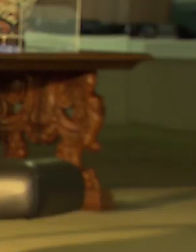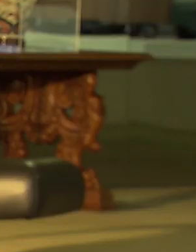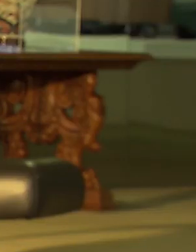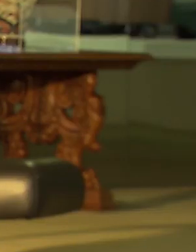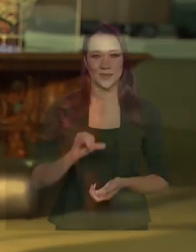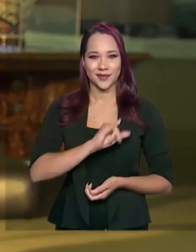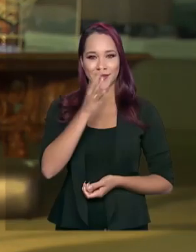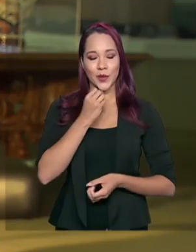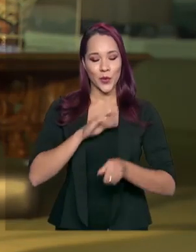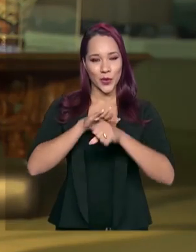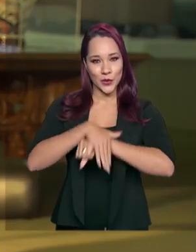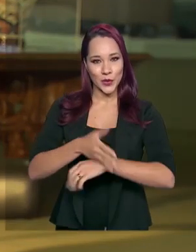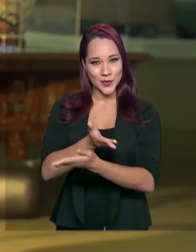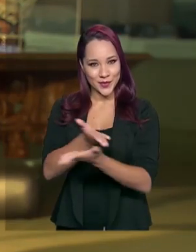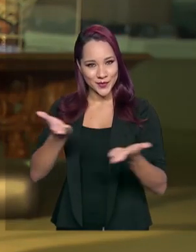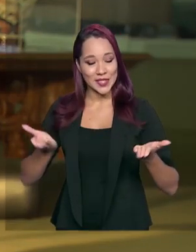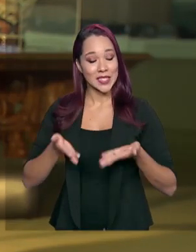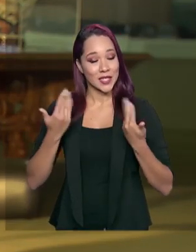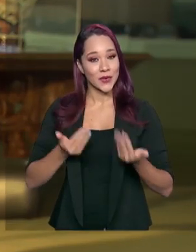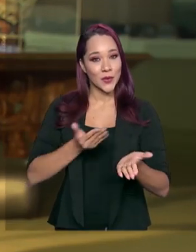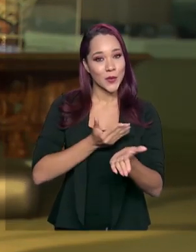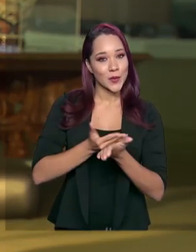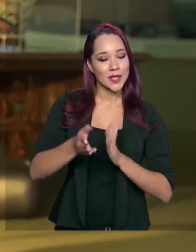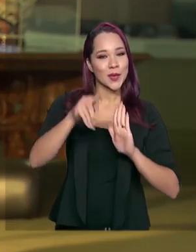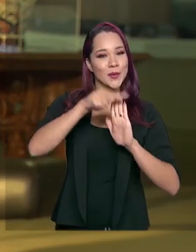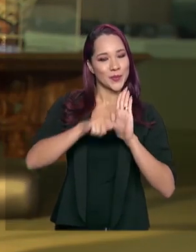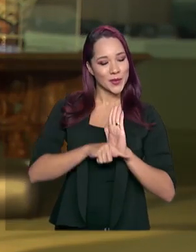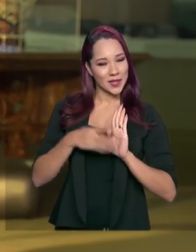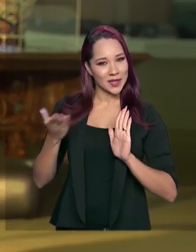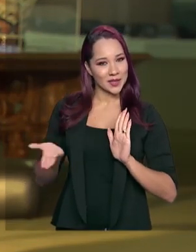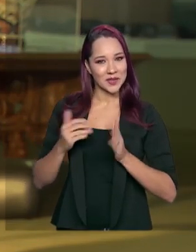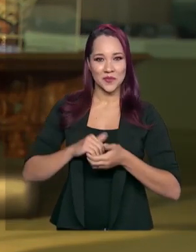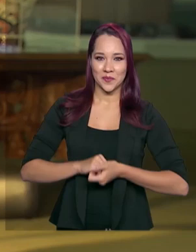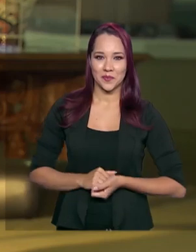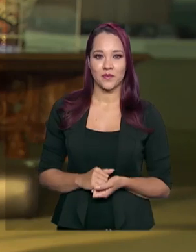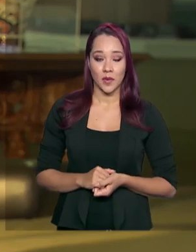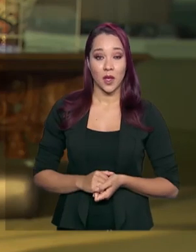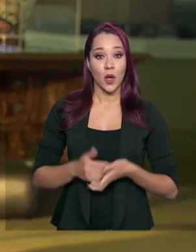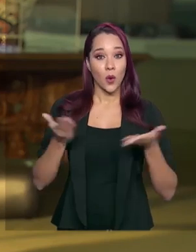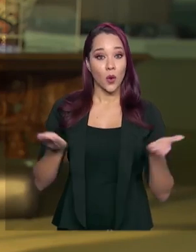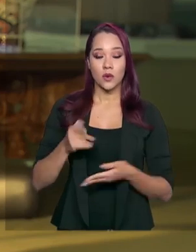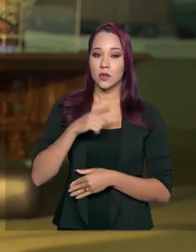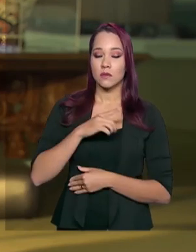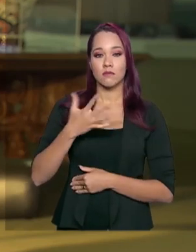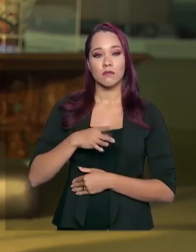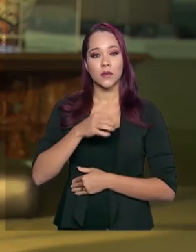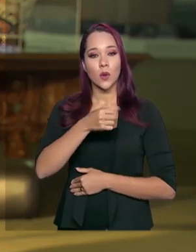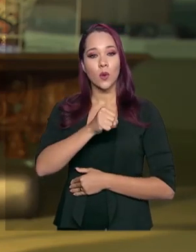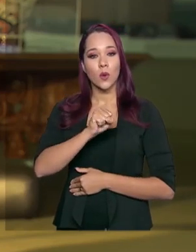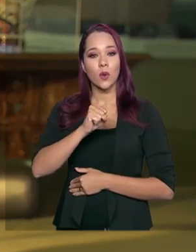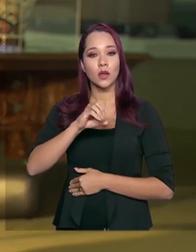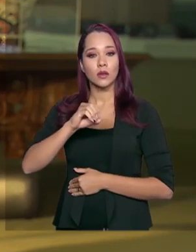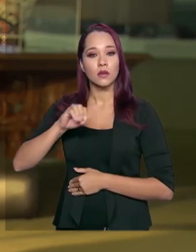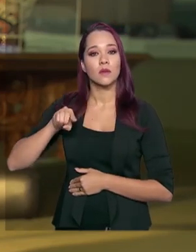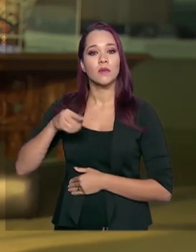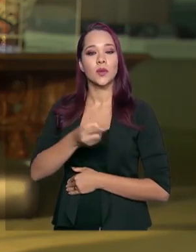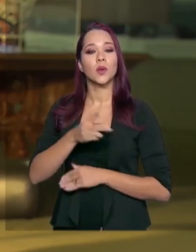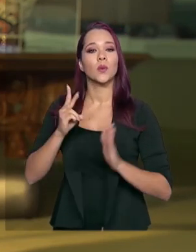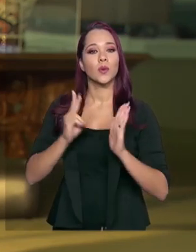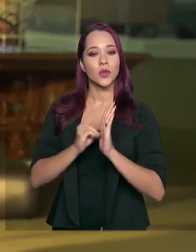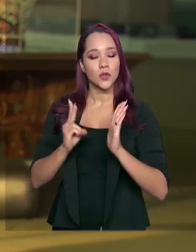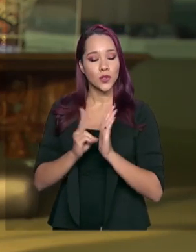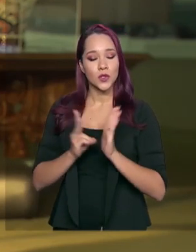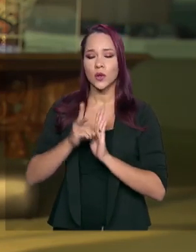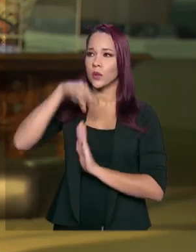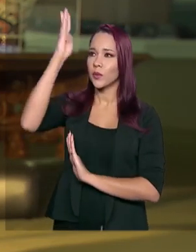Olá, boa noite para você. Está no ar mais um Brasil em Pauta. Existem hoje cerca de 800 mil indígenas em